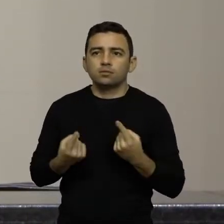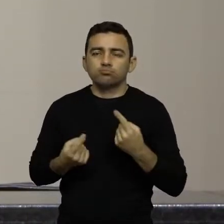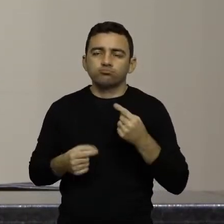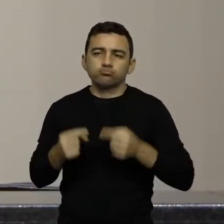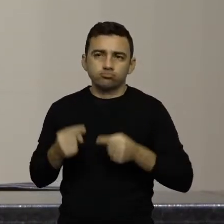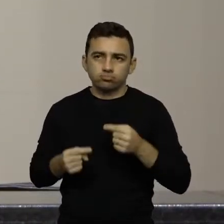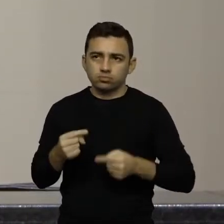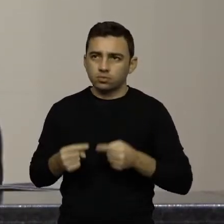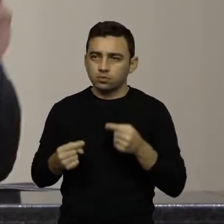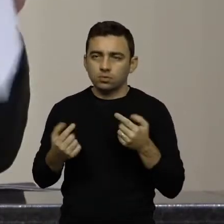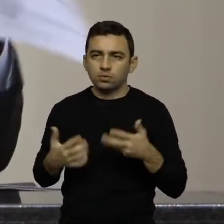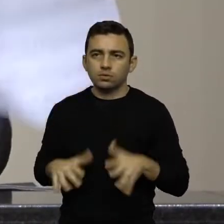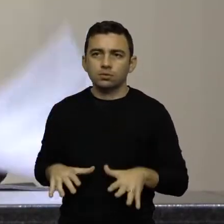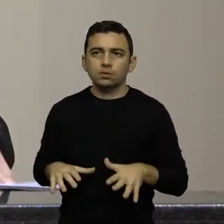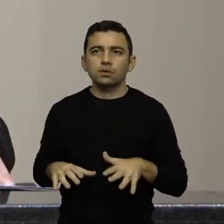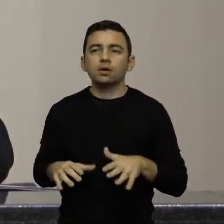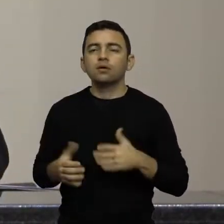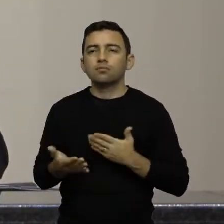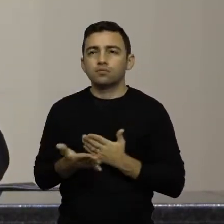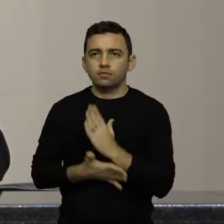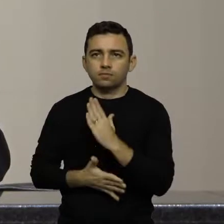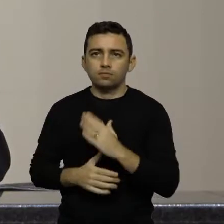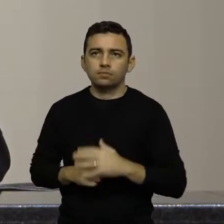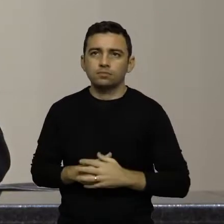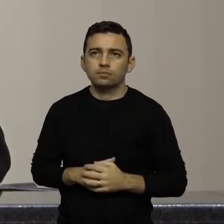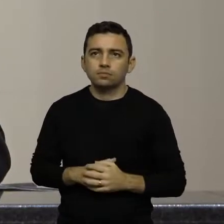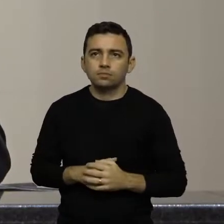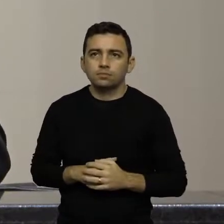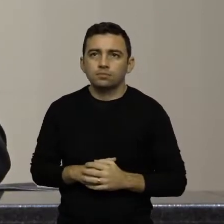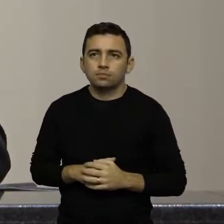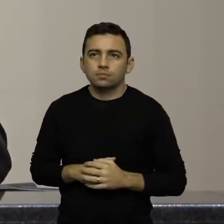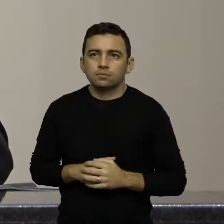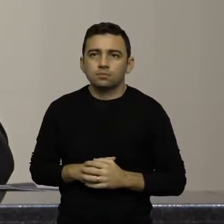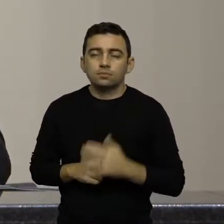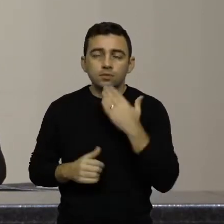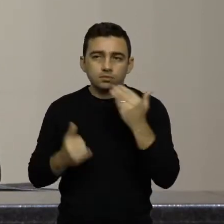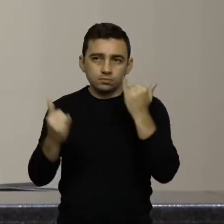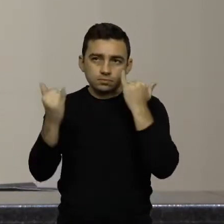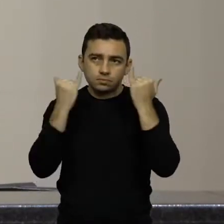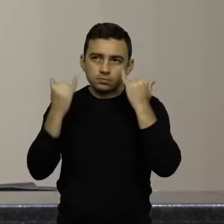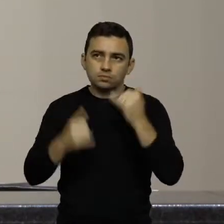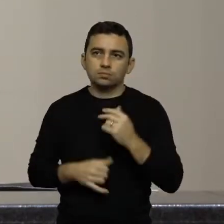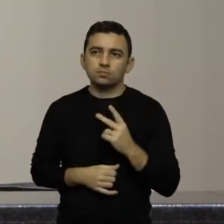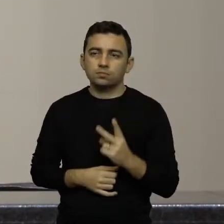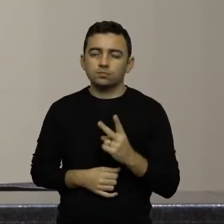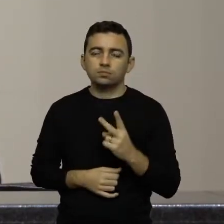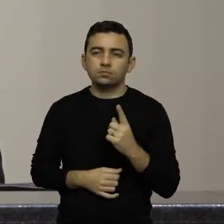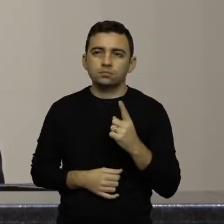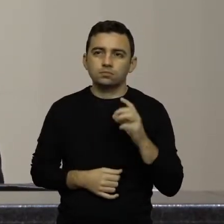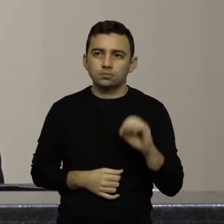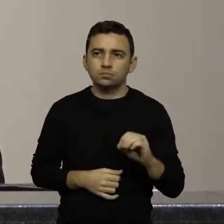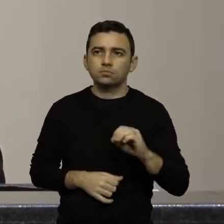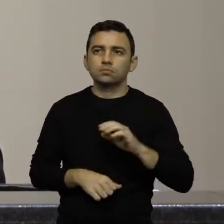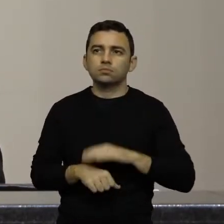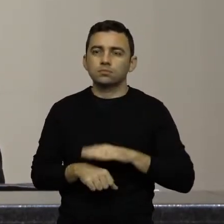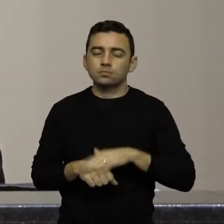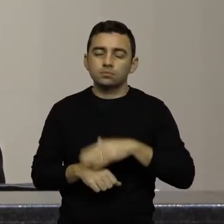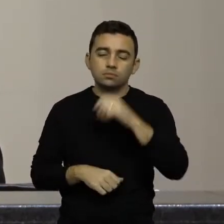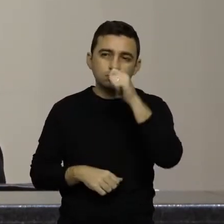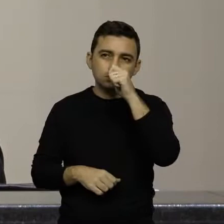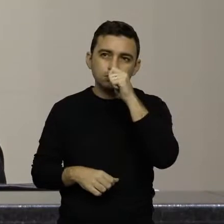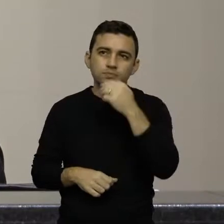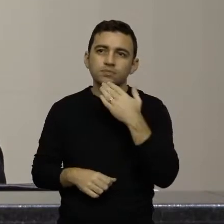em votação, está aprovado. Pedido de informação 210. Autor, deputado João Amin.